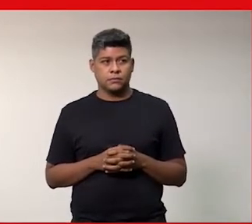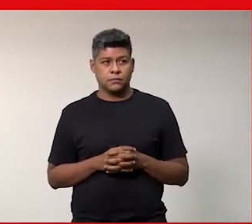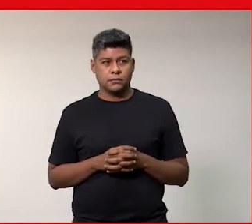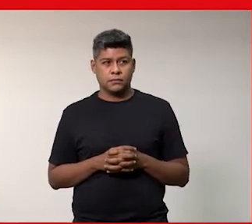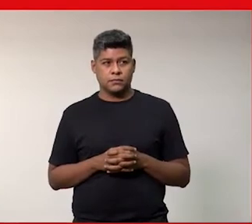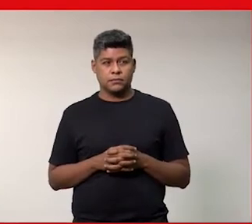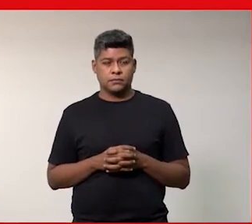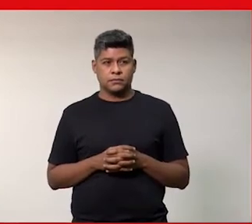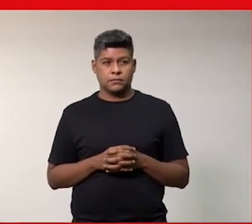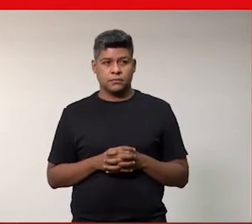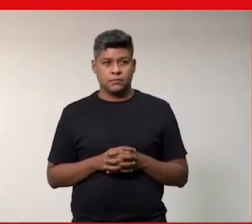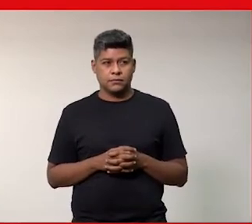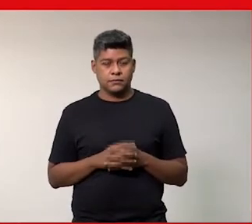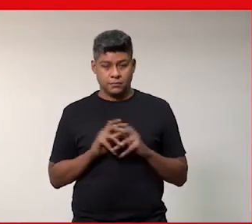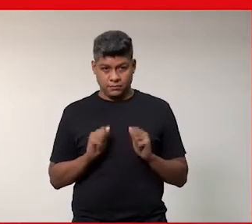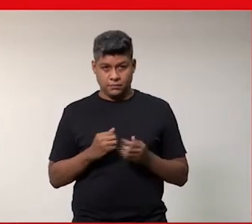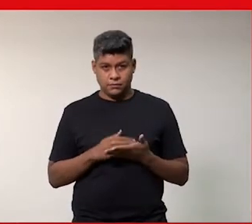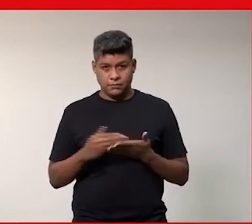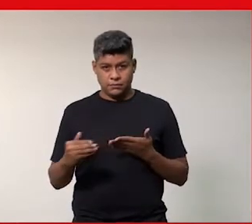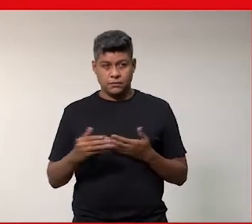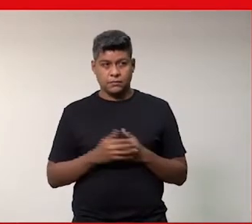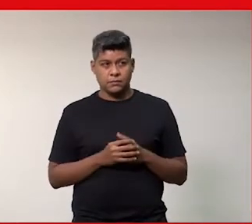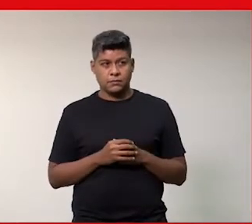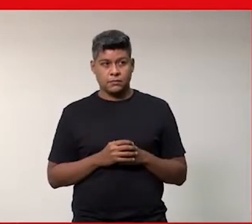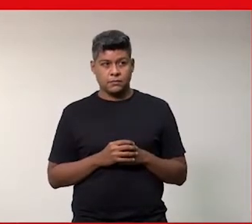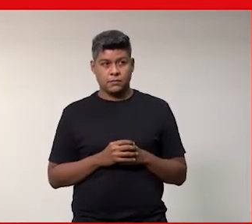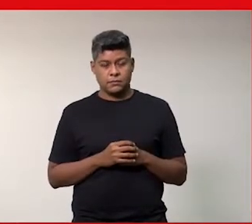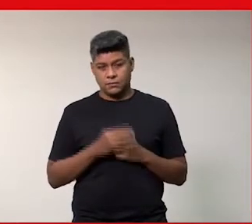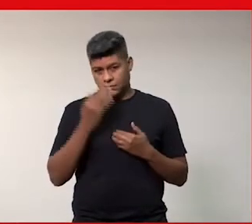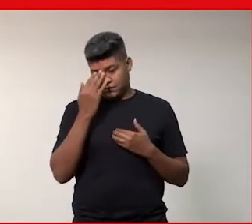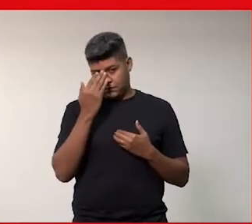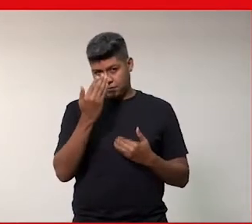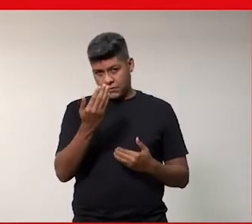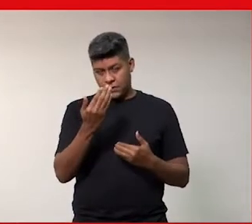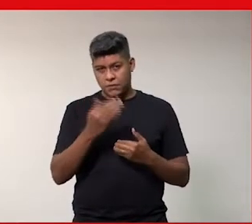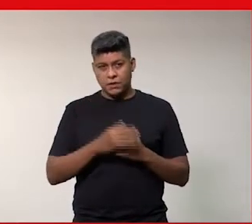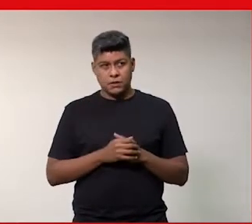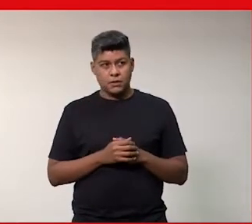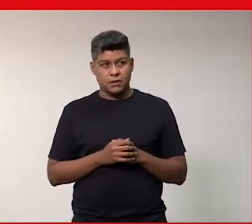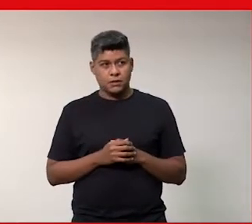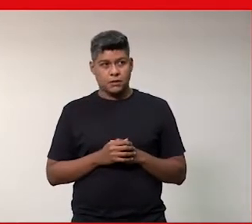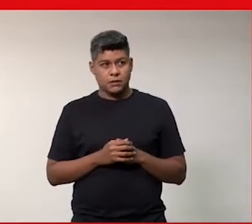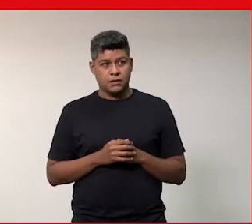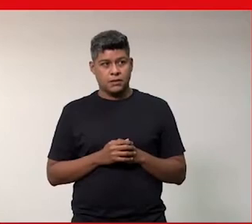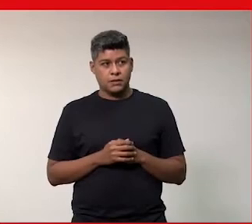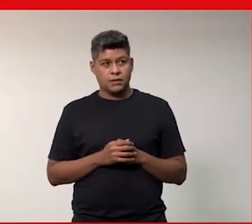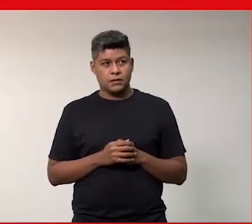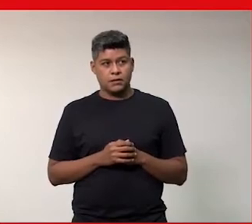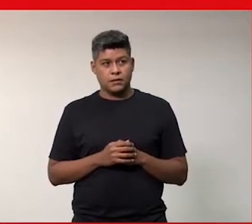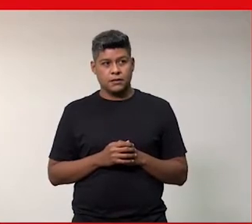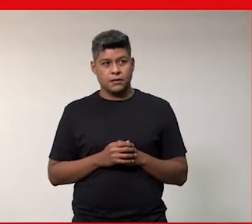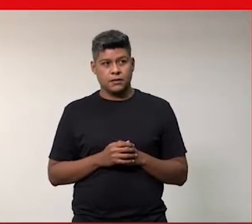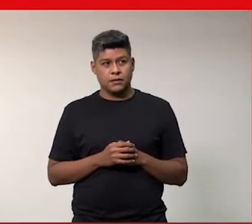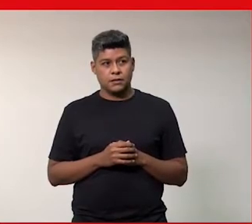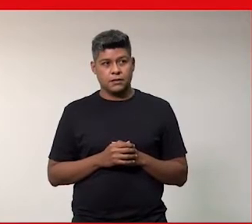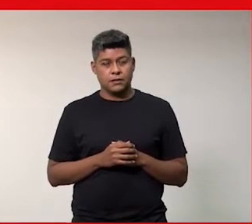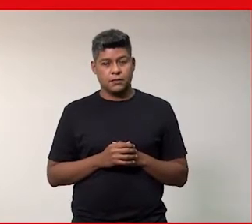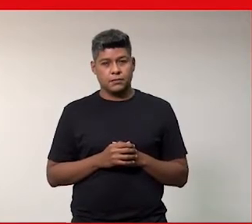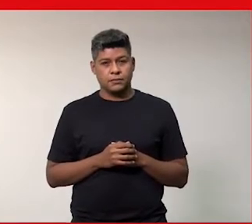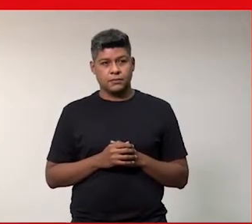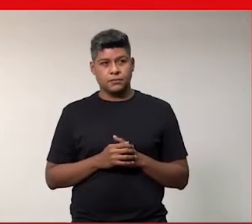Posso começar? Nossa muito obrigada Estão me ouvindo direitinho? Que vontade